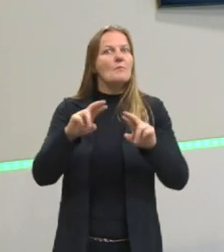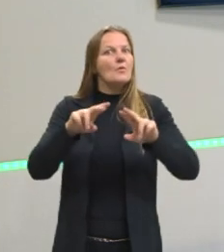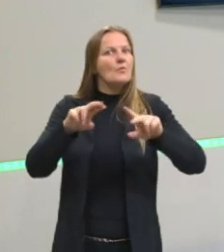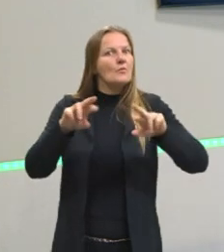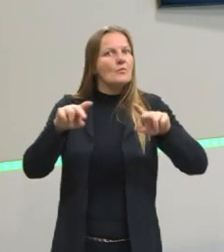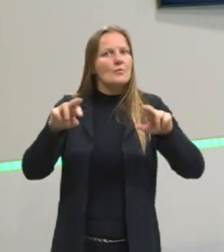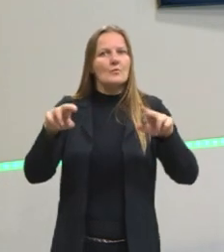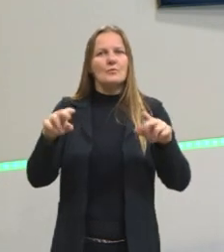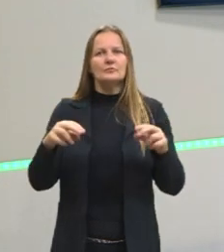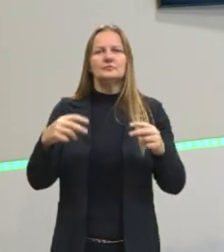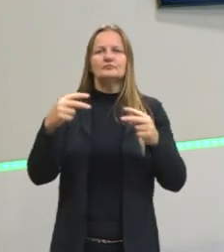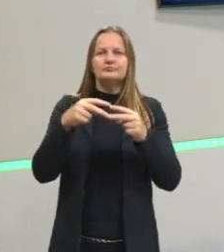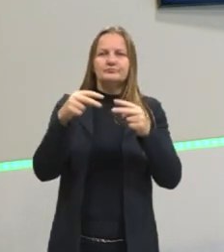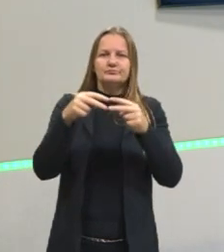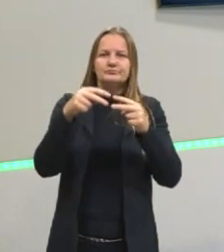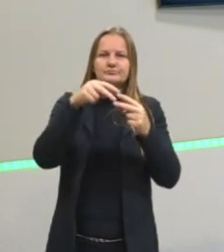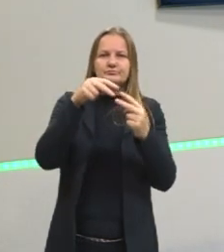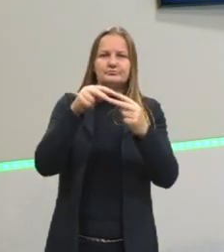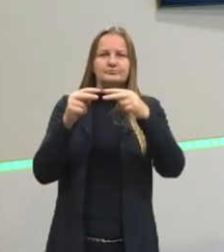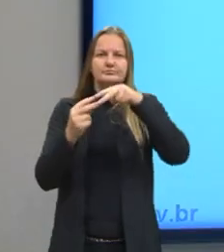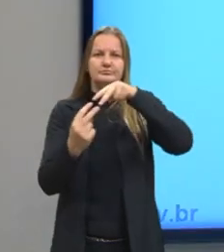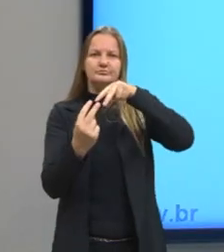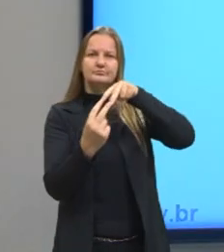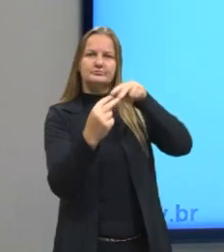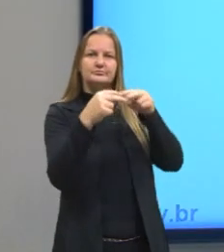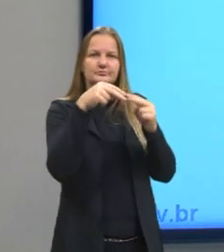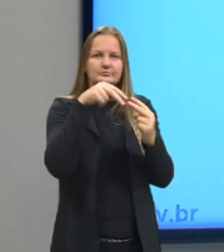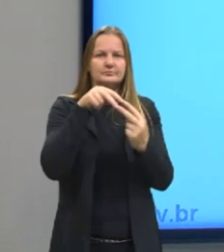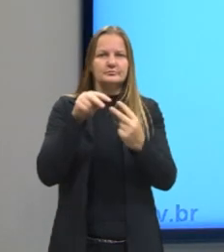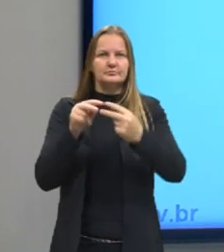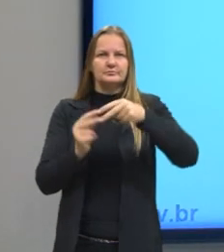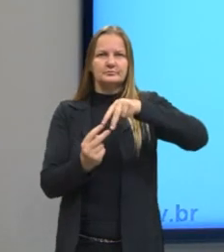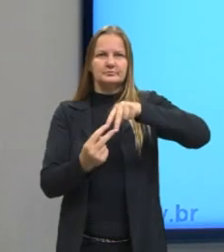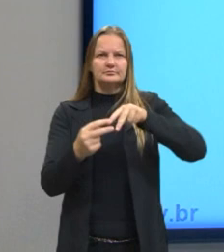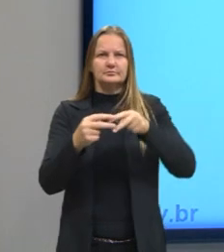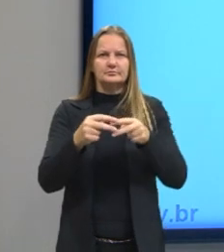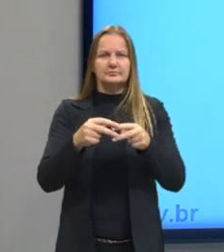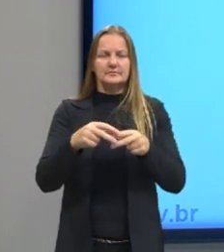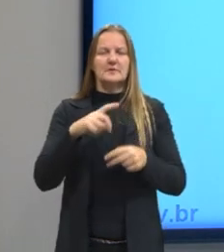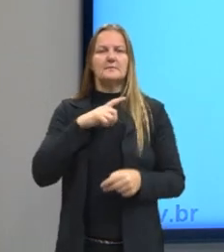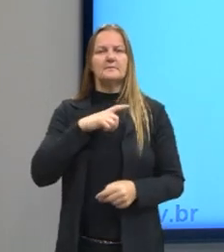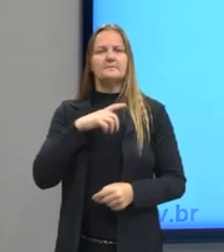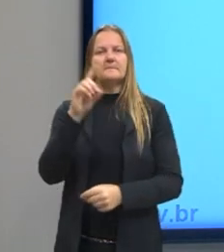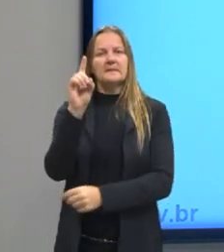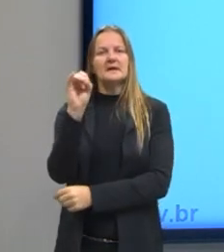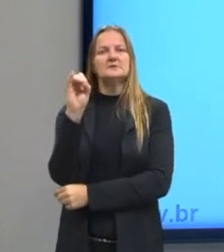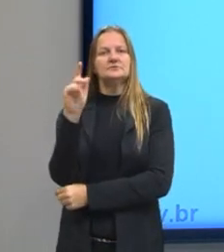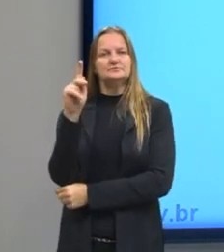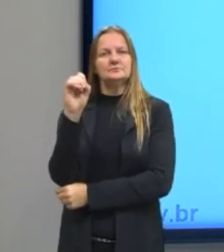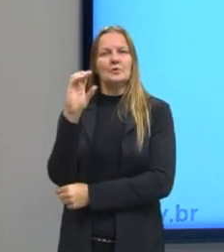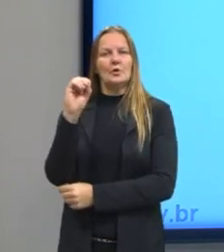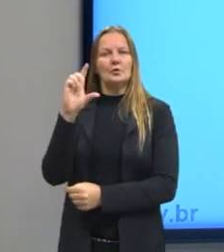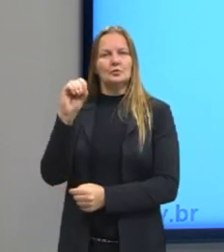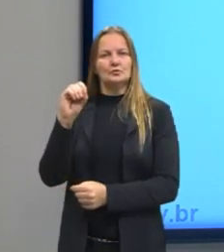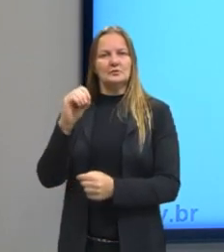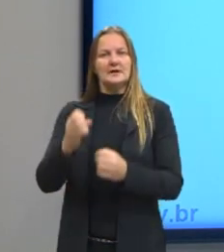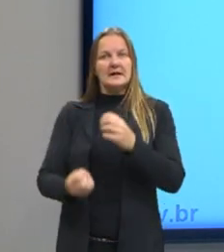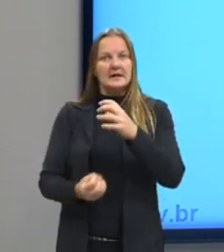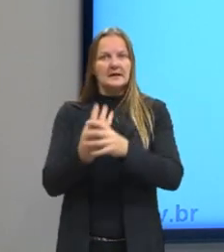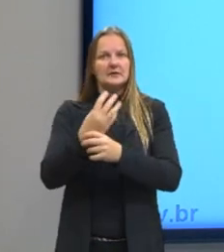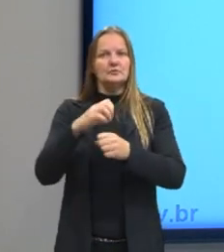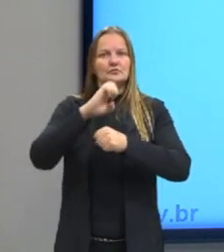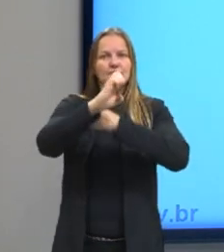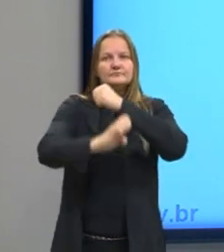muitas vezes, ocorrendo então essa formação dos dois dipolos, tá? Ele é criado entre as moléculas. Os